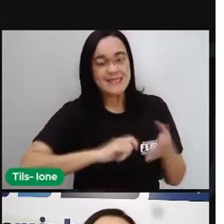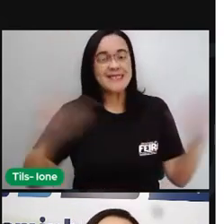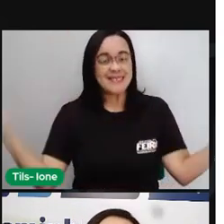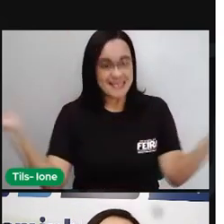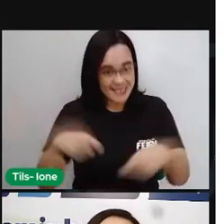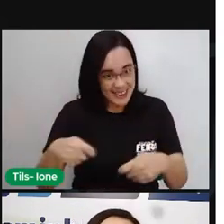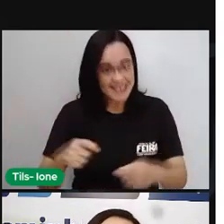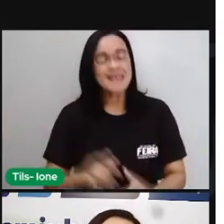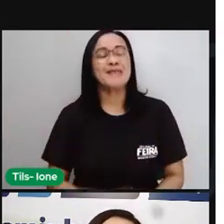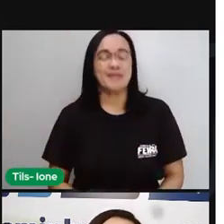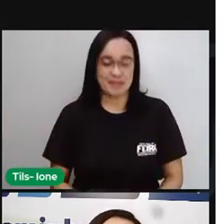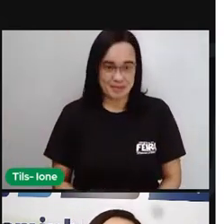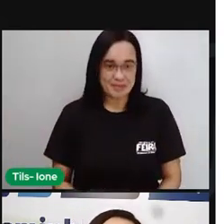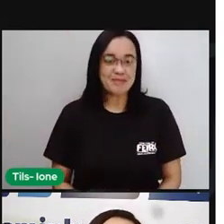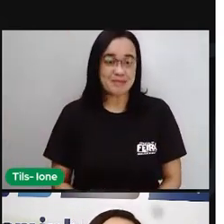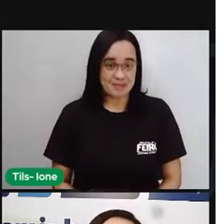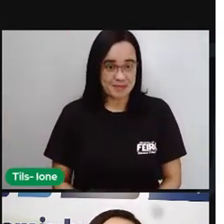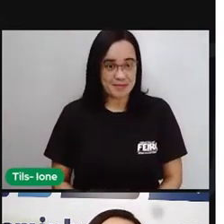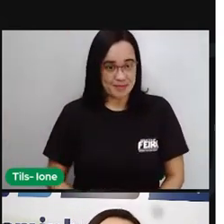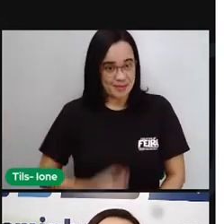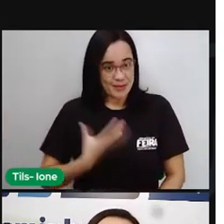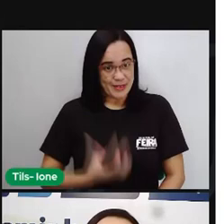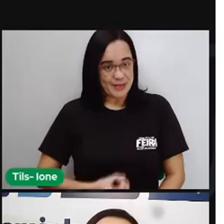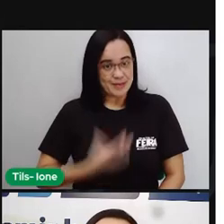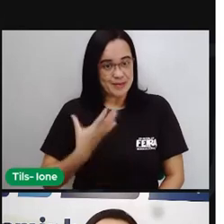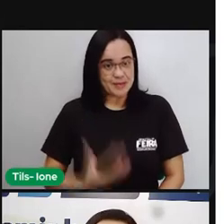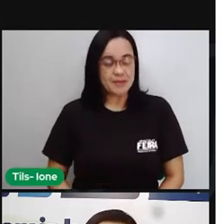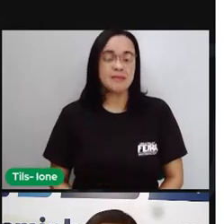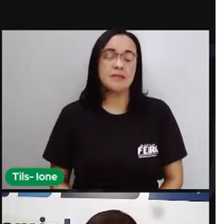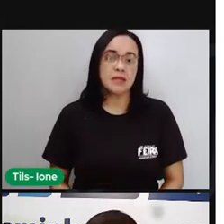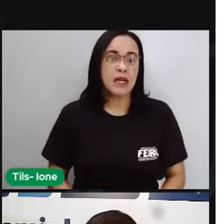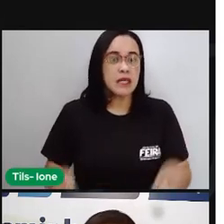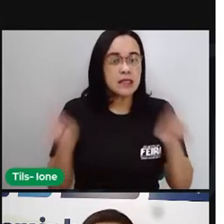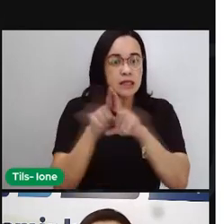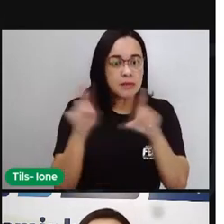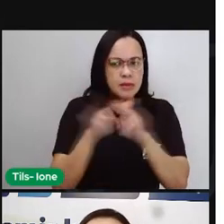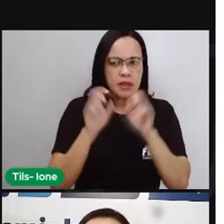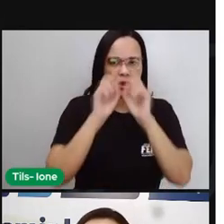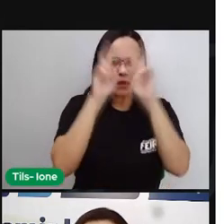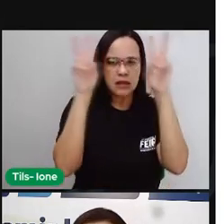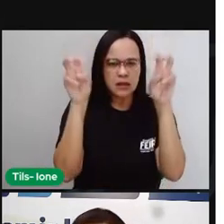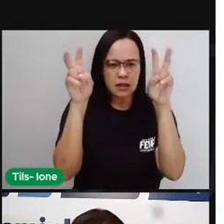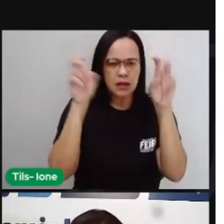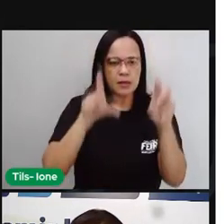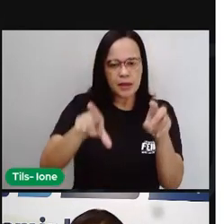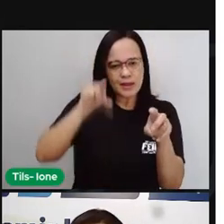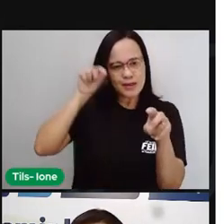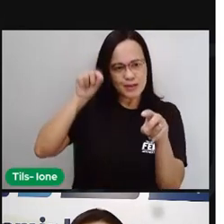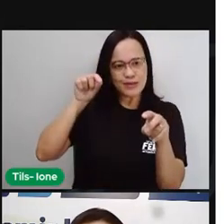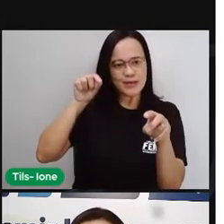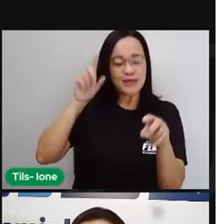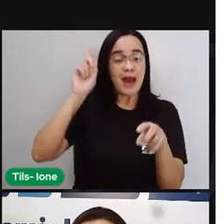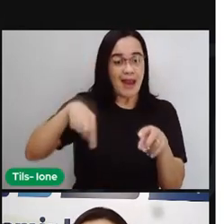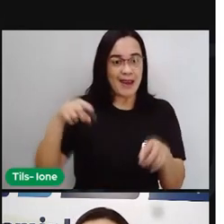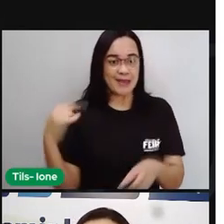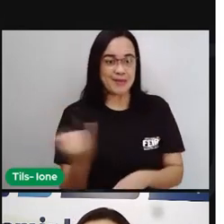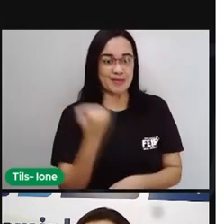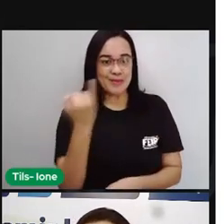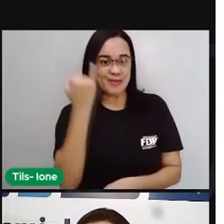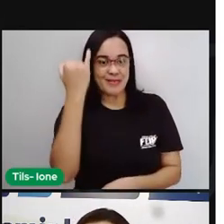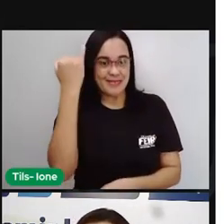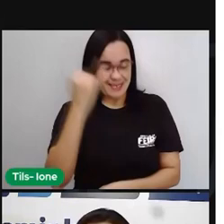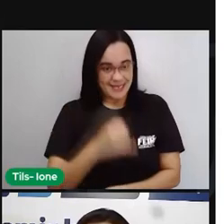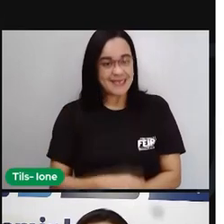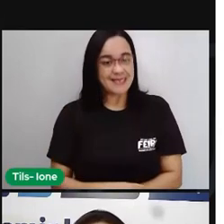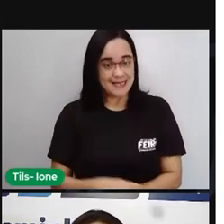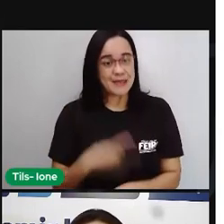um poema. Escolher um tema pra o poema. Isso é muito importante. Se a gente quer escrever um poema